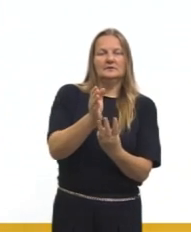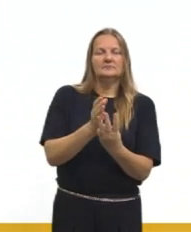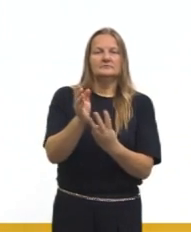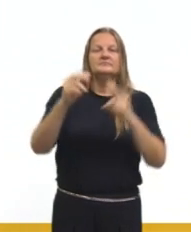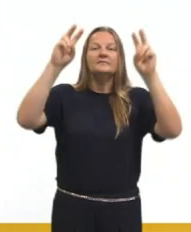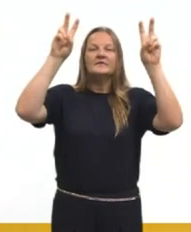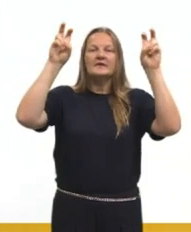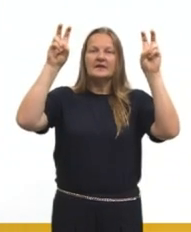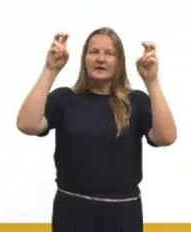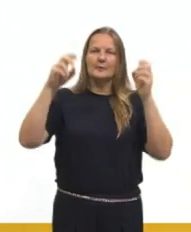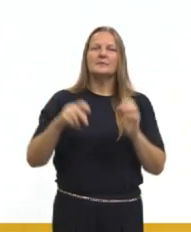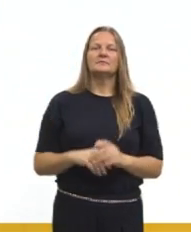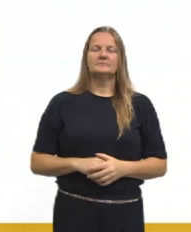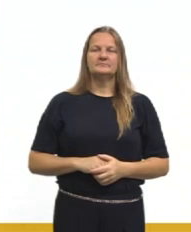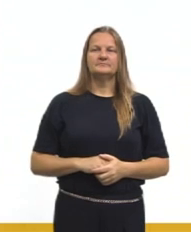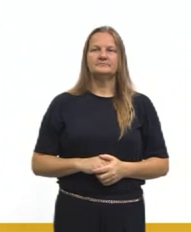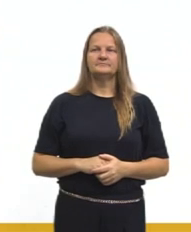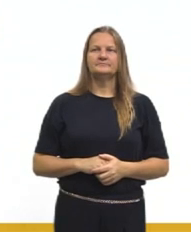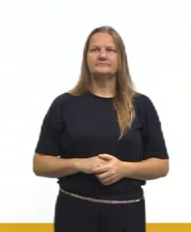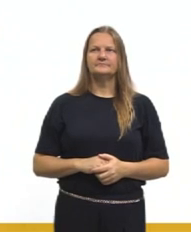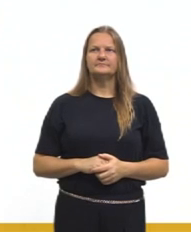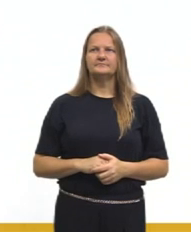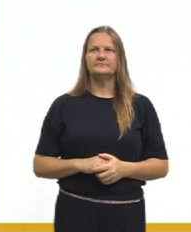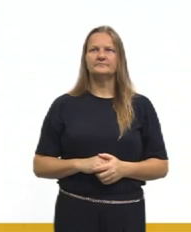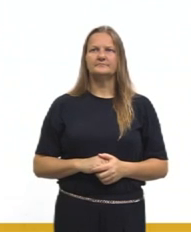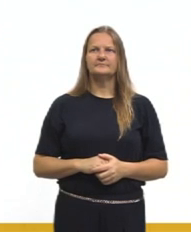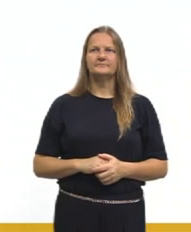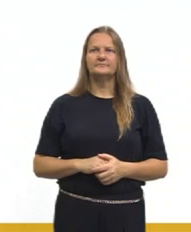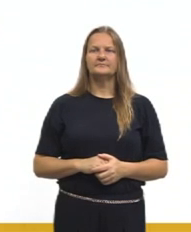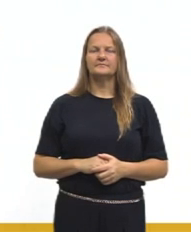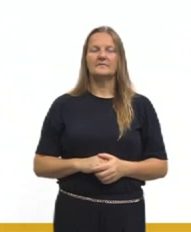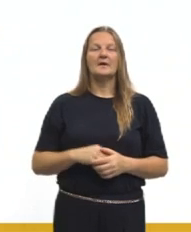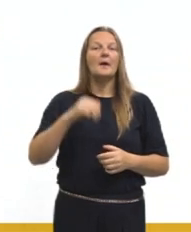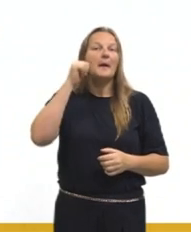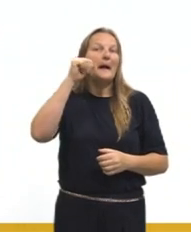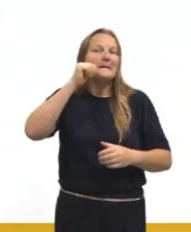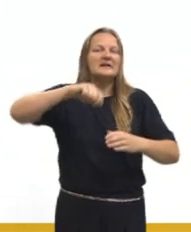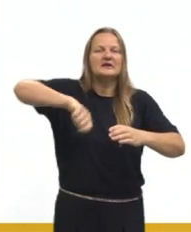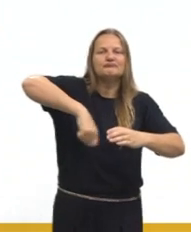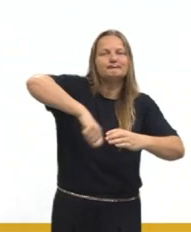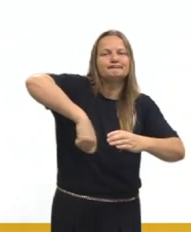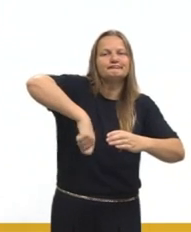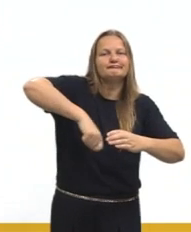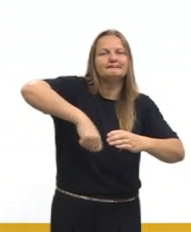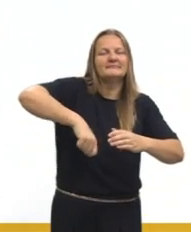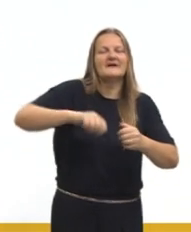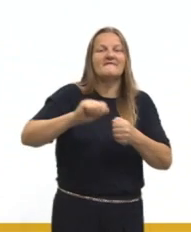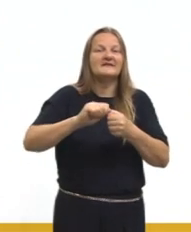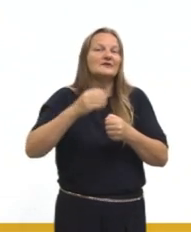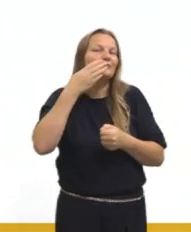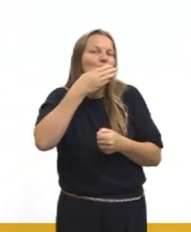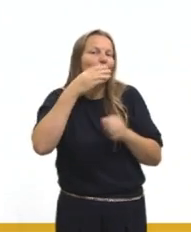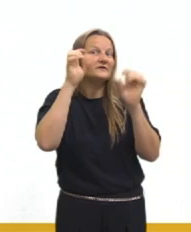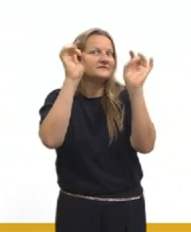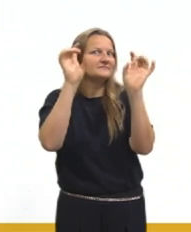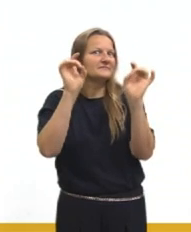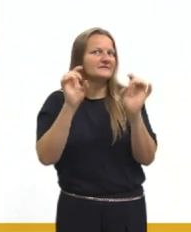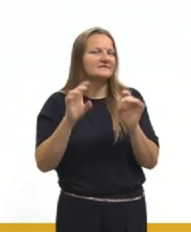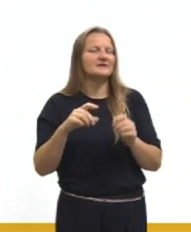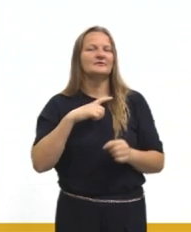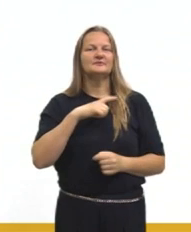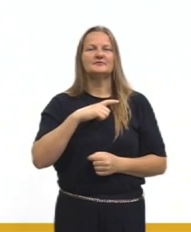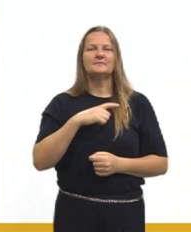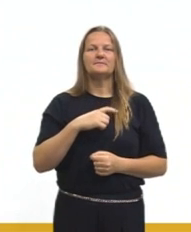transversais. Então, nós tínhamos ali a cozinheira que produzia os docinhos especiais. Nós